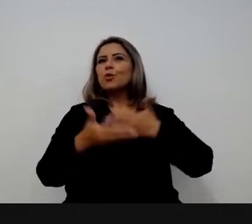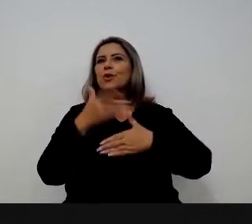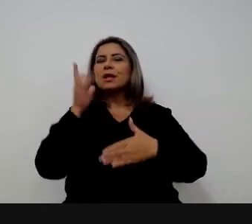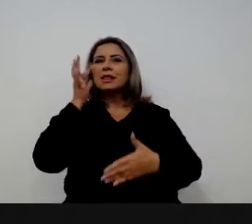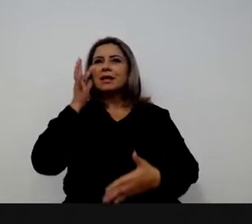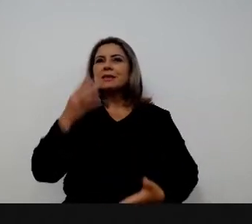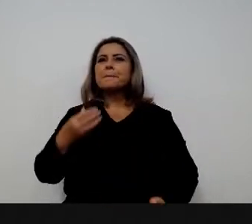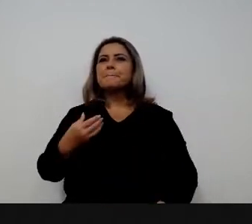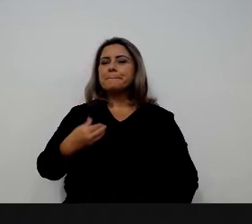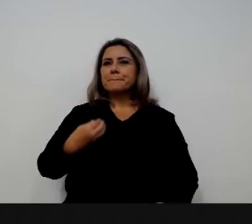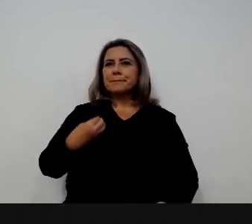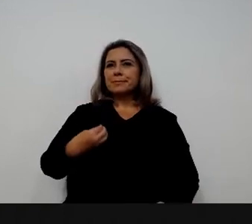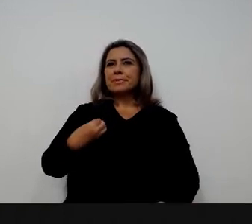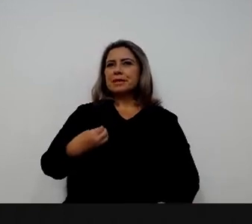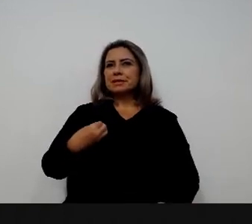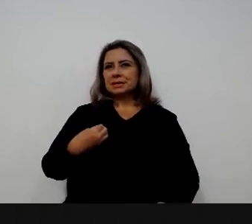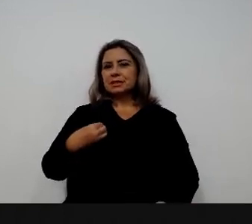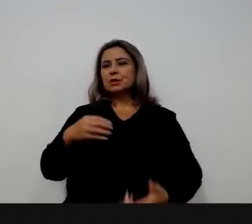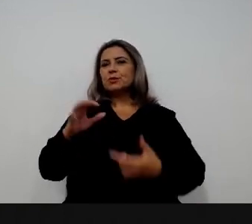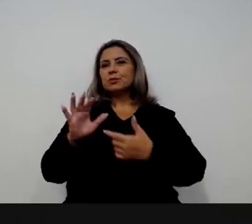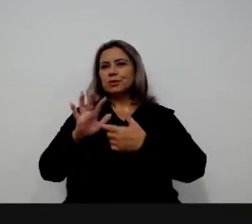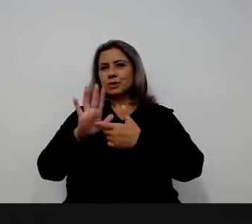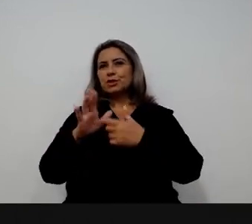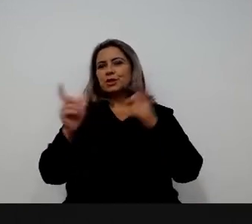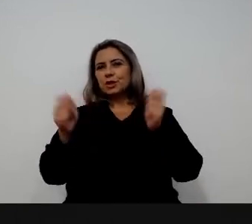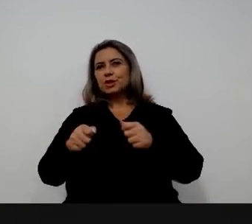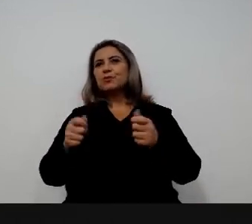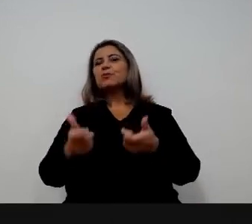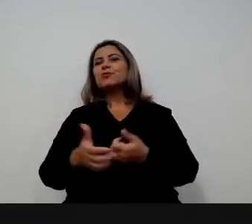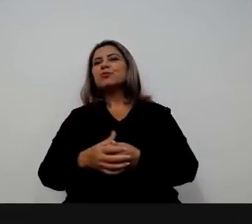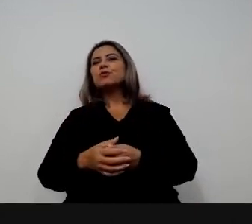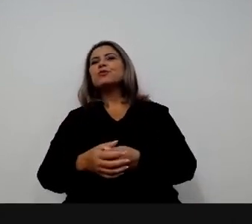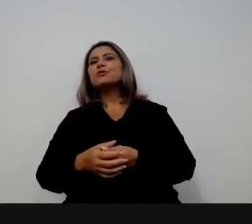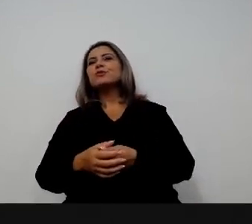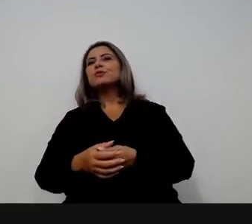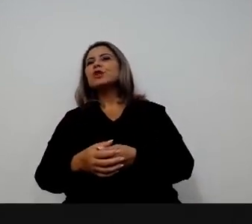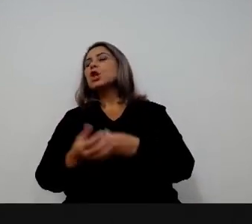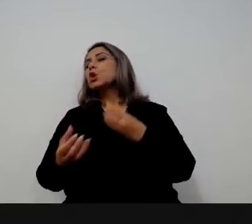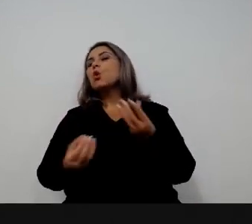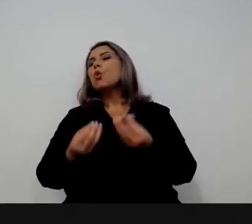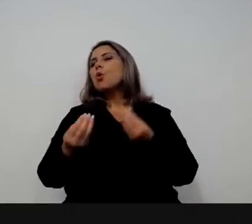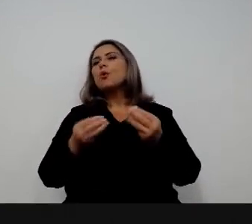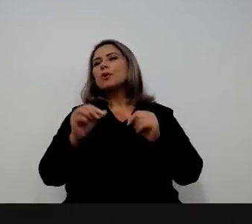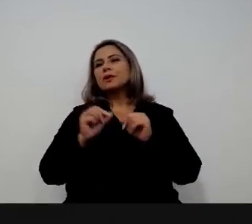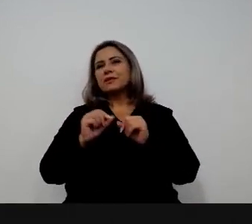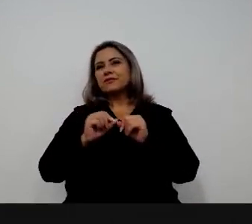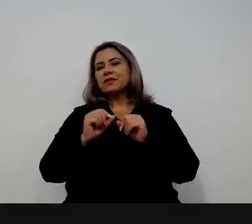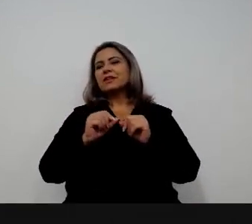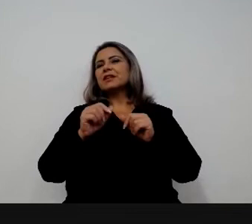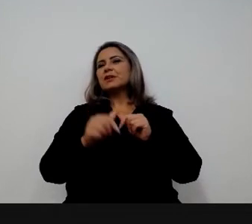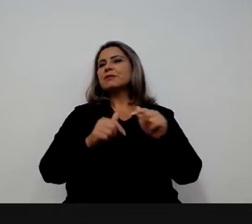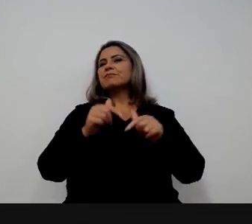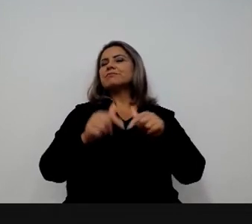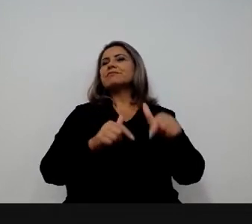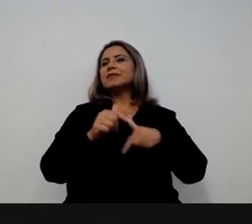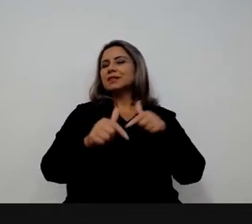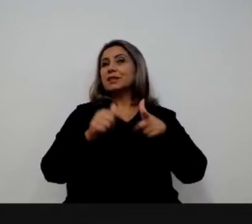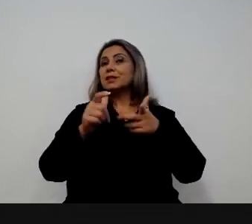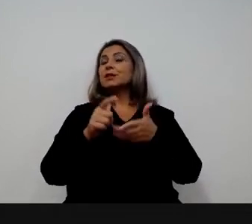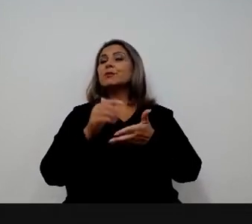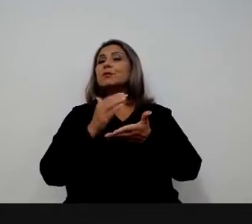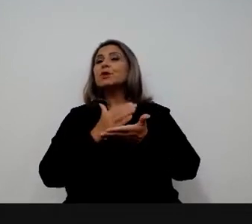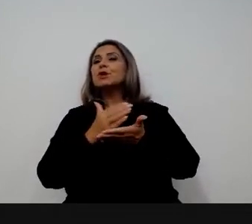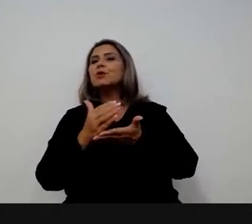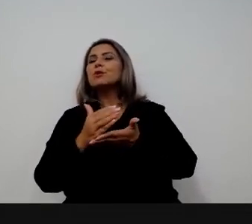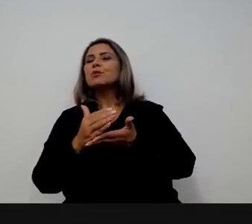presencial ou no transmitido na capacitação síncrona então como que a gente tem feito esse trabalho é um trabalho que a gente